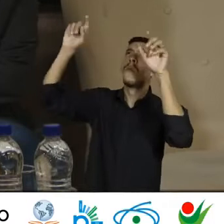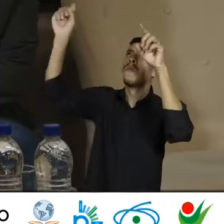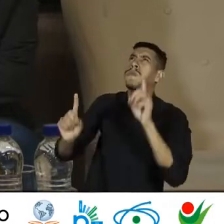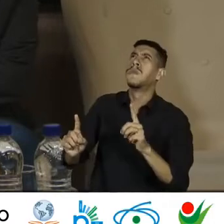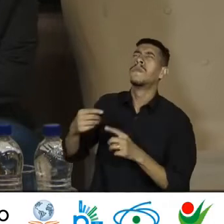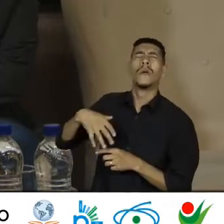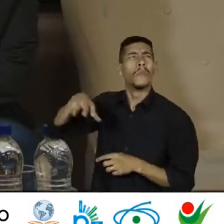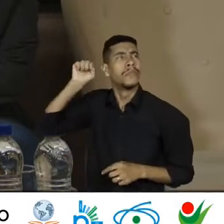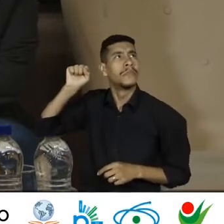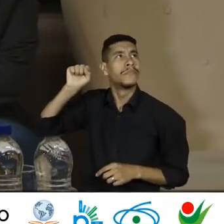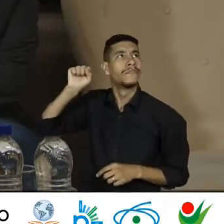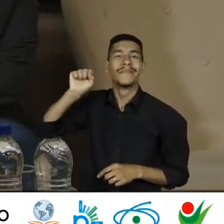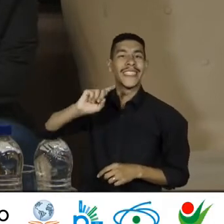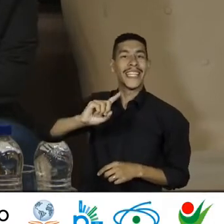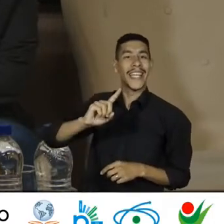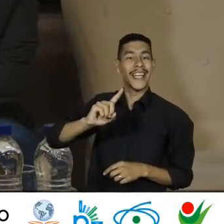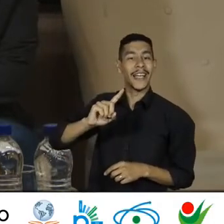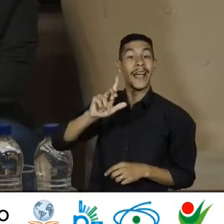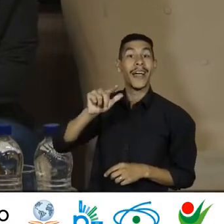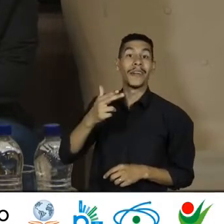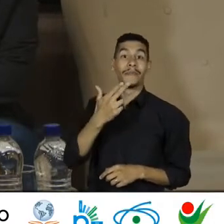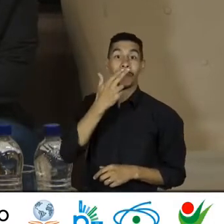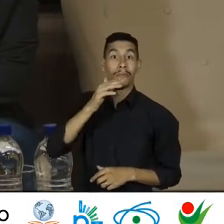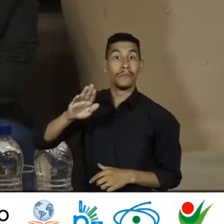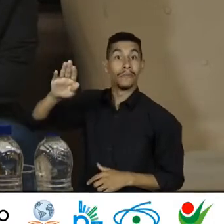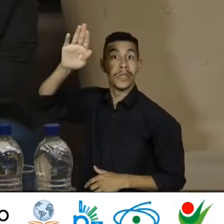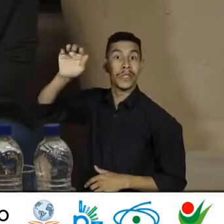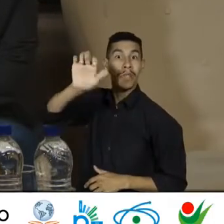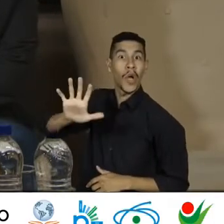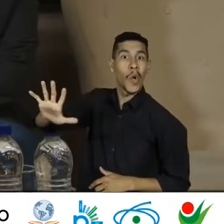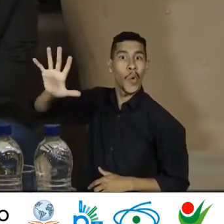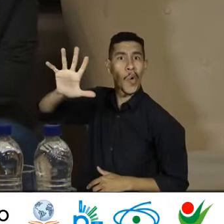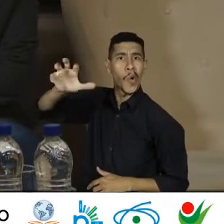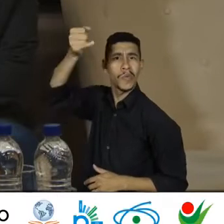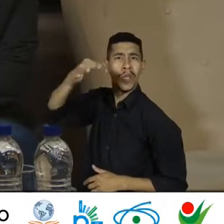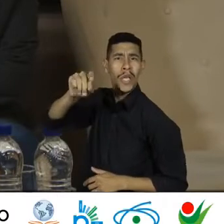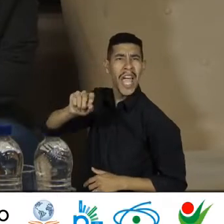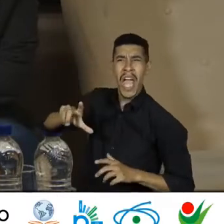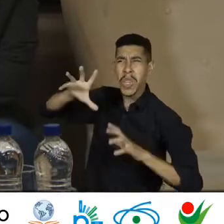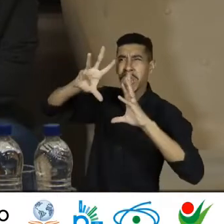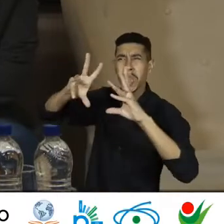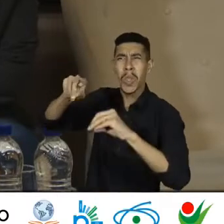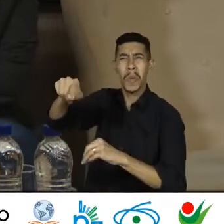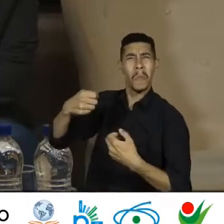Era Hitler Sobre a Europa Dizendo Eles devem morrer